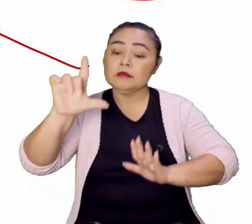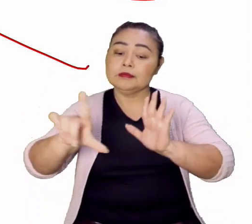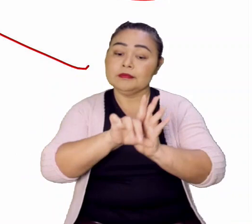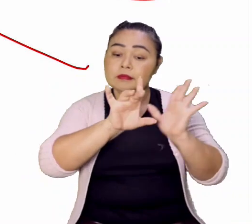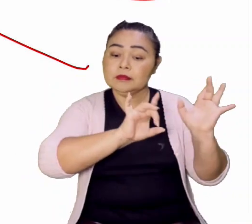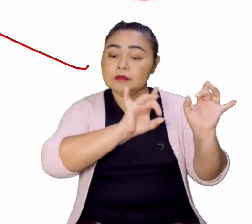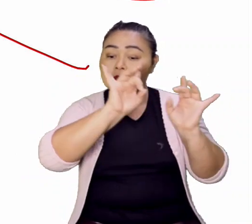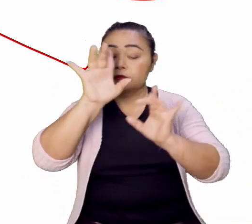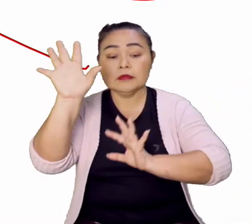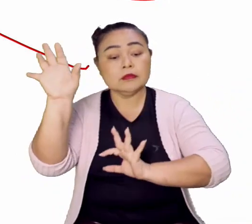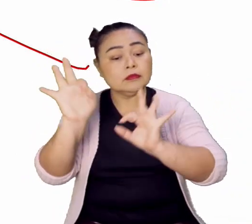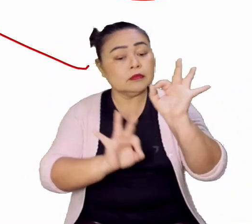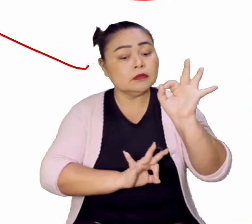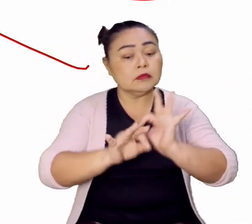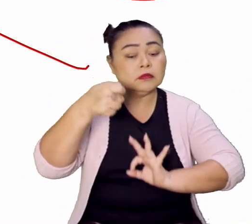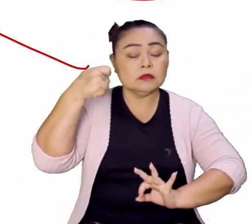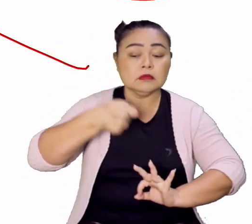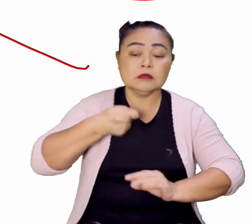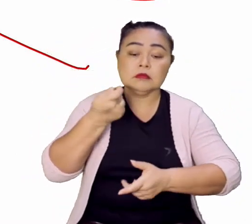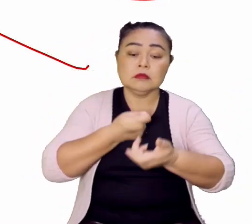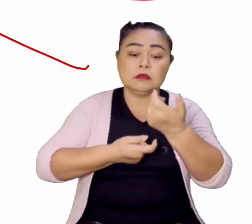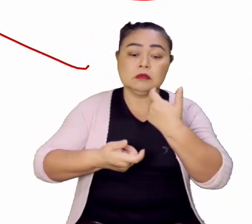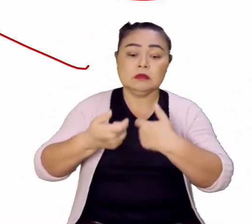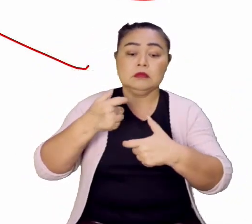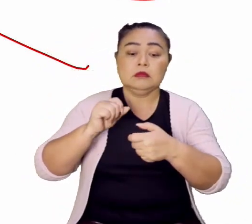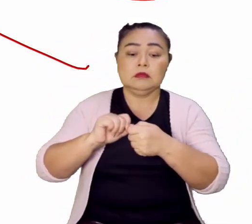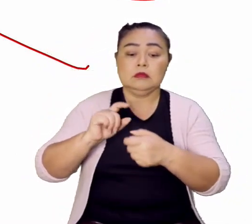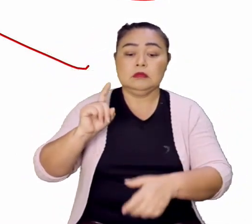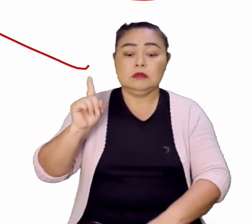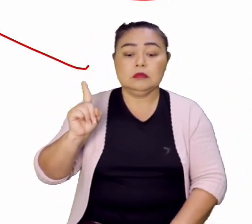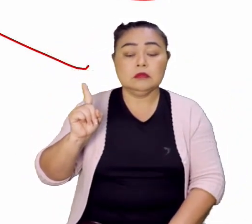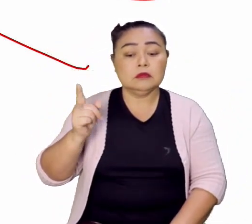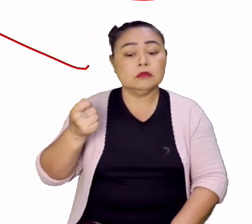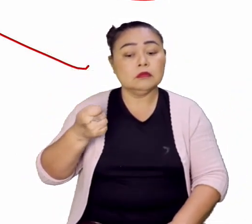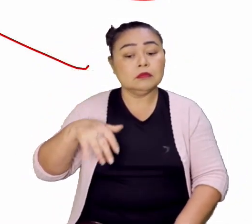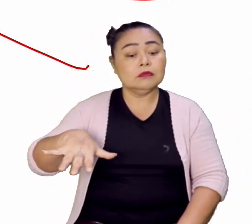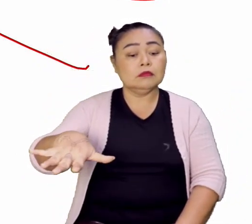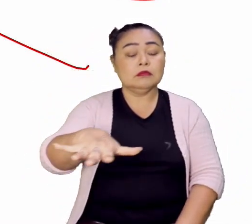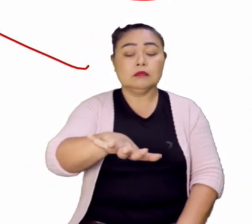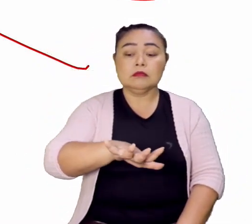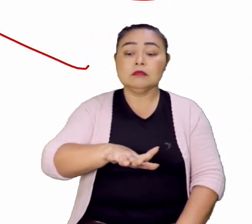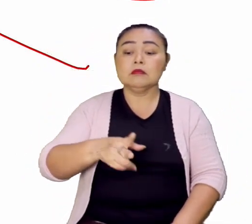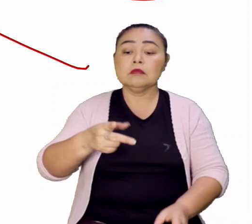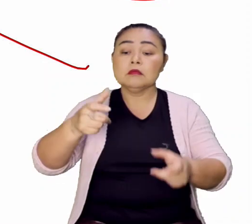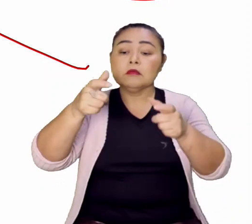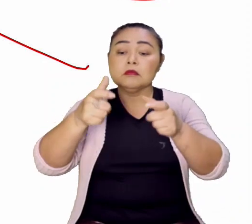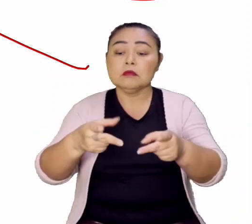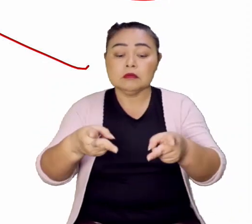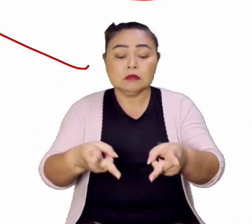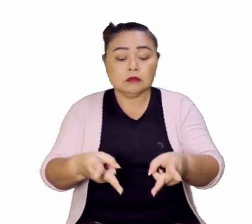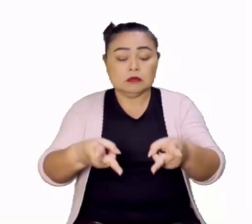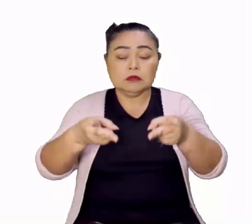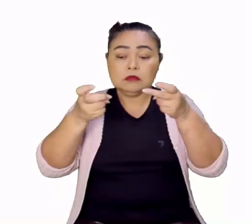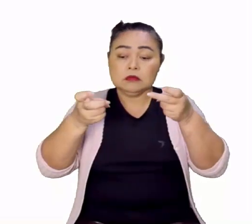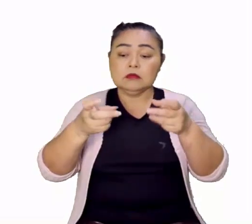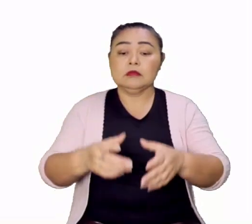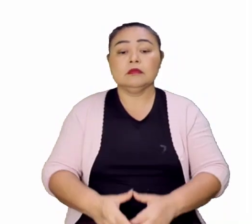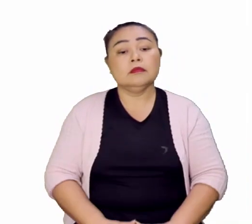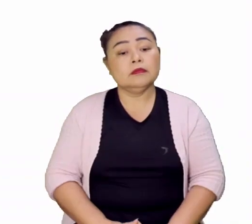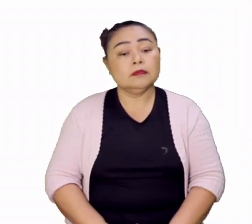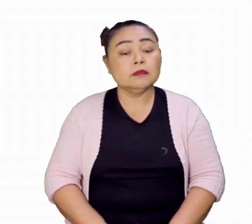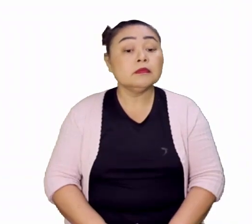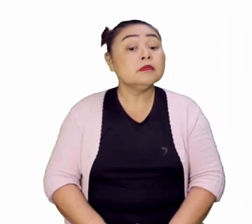organizar um rígido esquema administrativo para controlar a região mineradora.